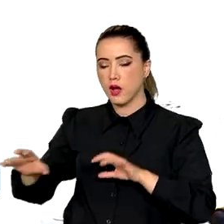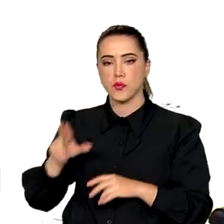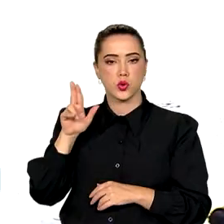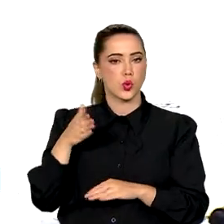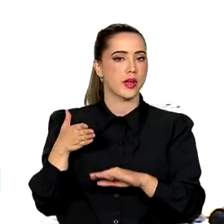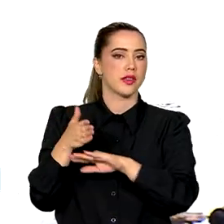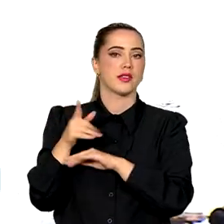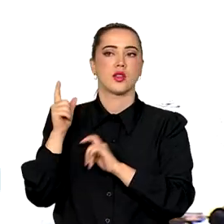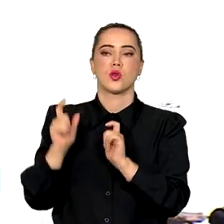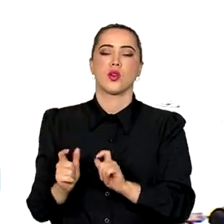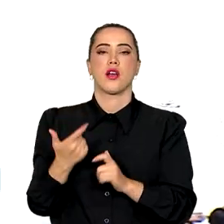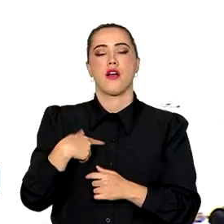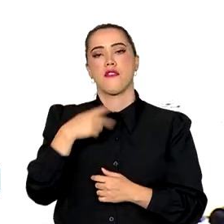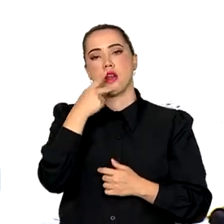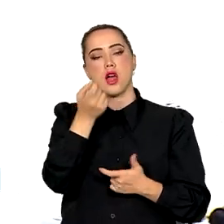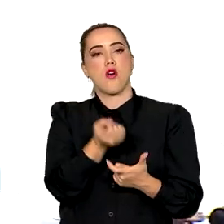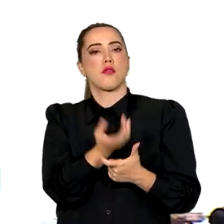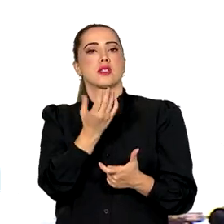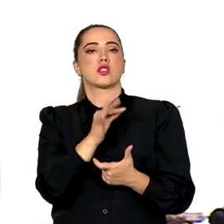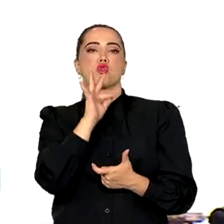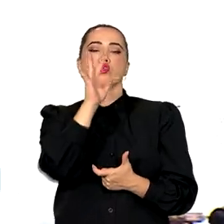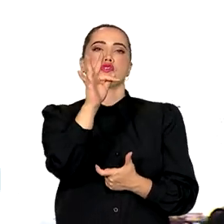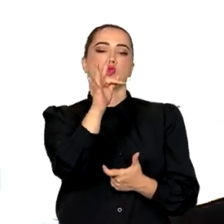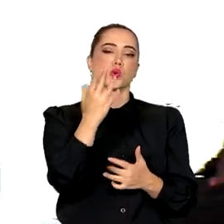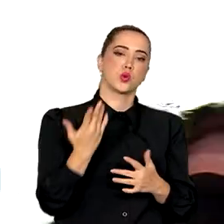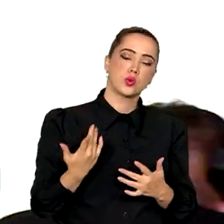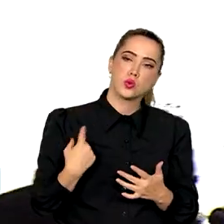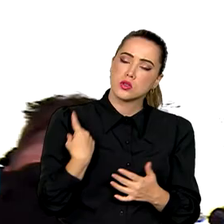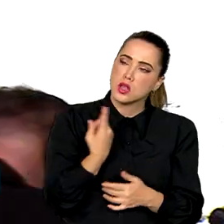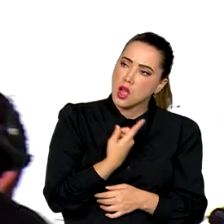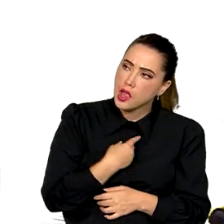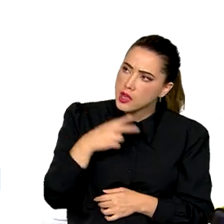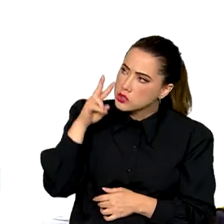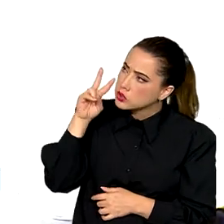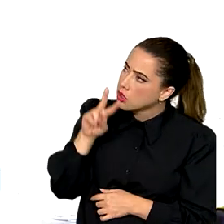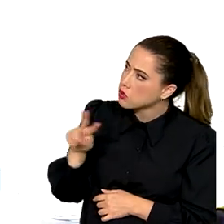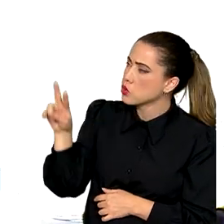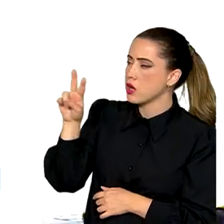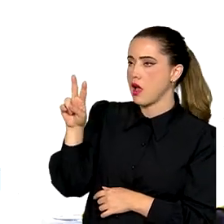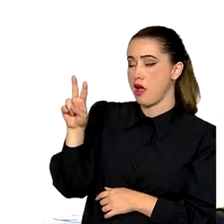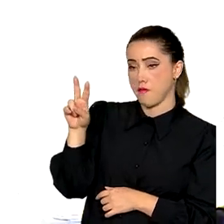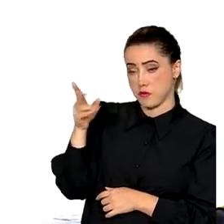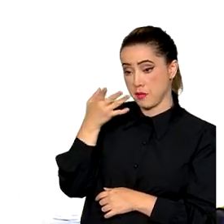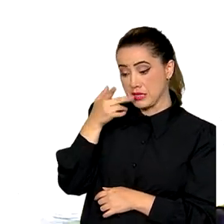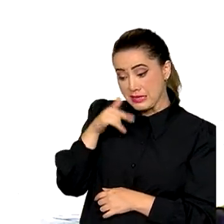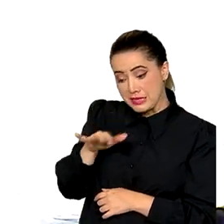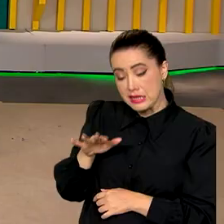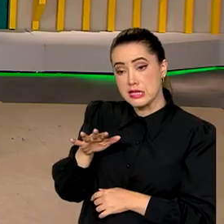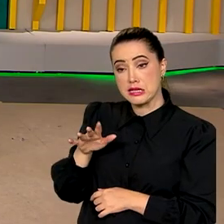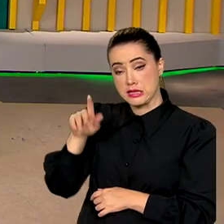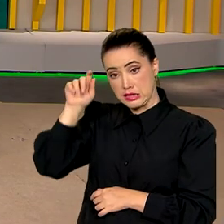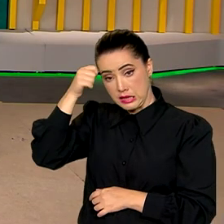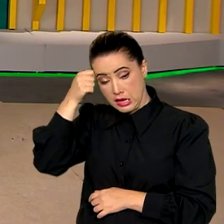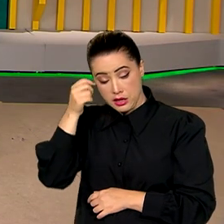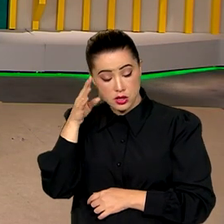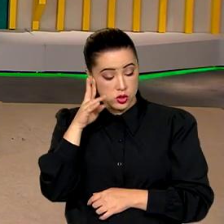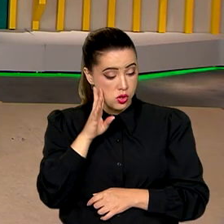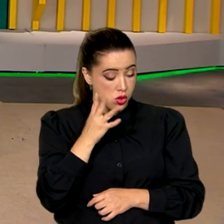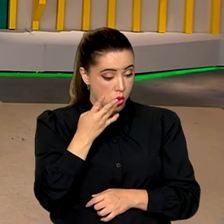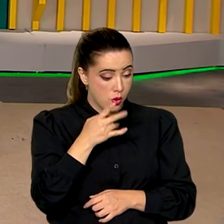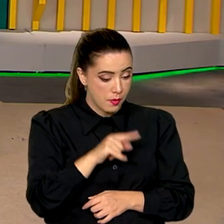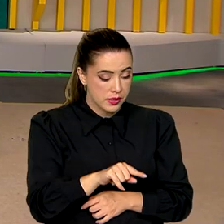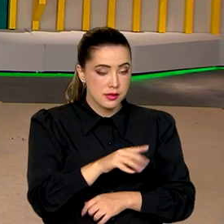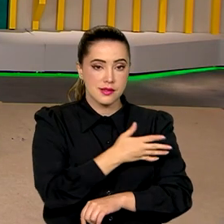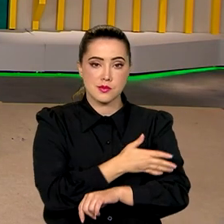como esse e falar, não, a alfabetização do futuro, e a gente não fizer um recorte para as crianças negras e crianças brancas. E o